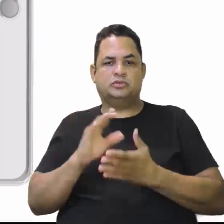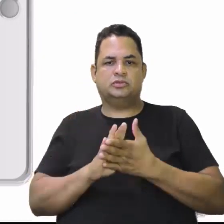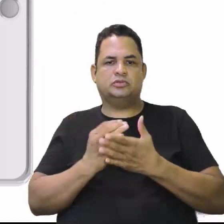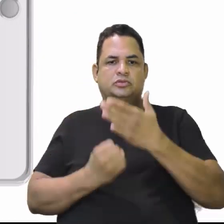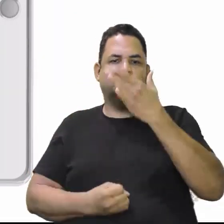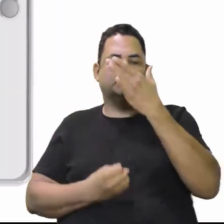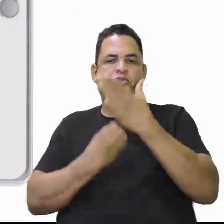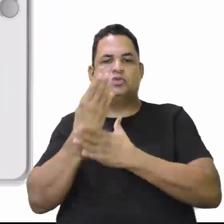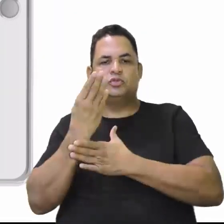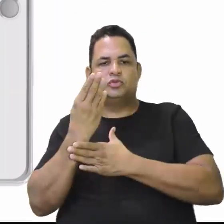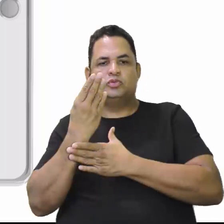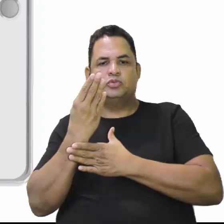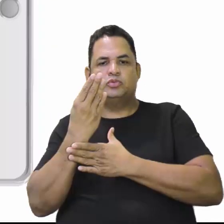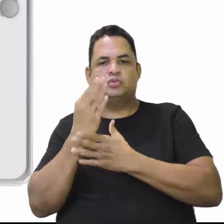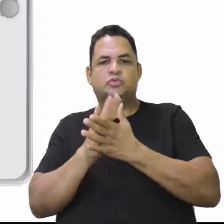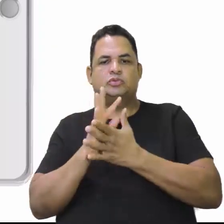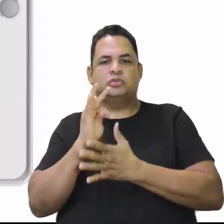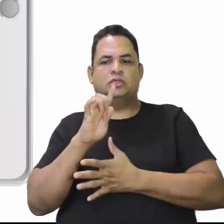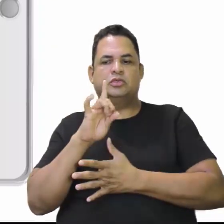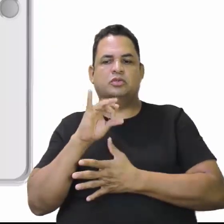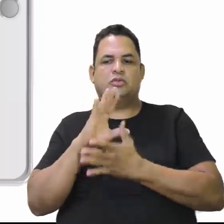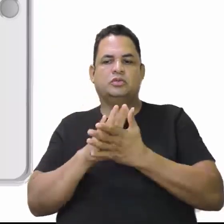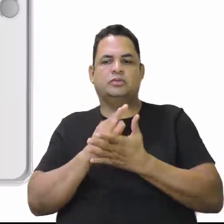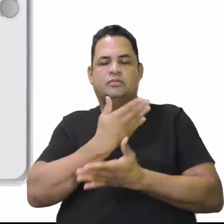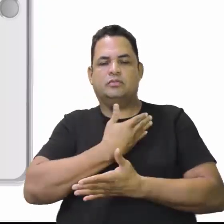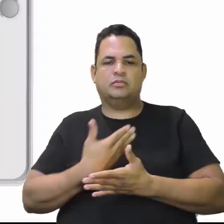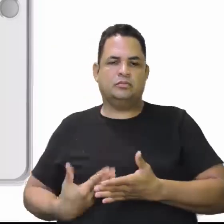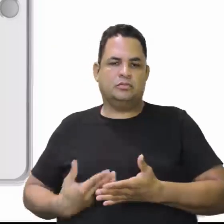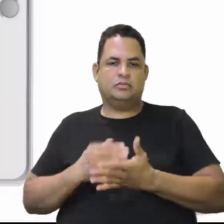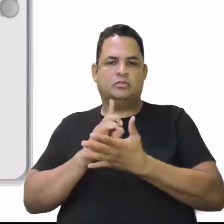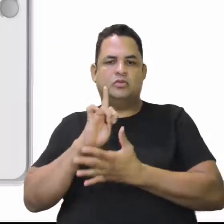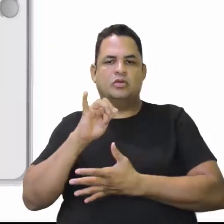da criação do território federal do Guaporé.